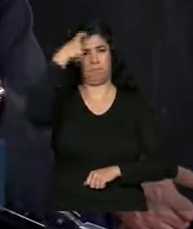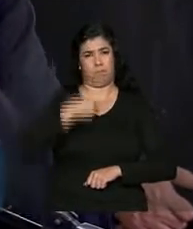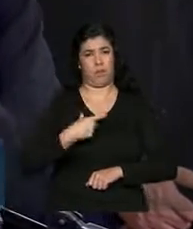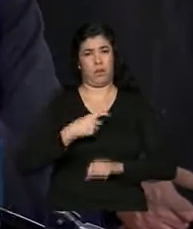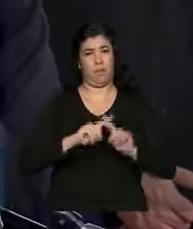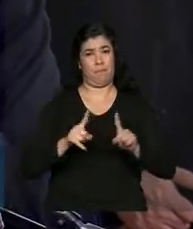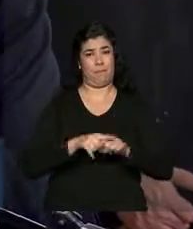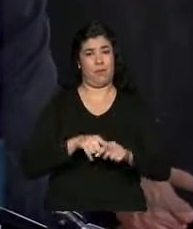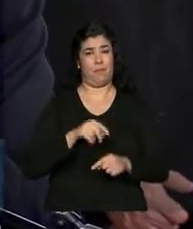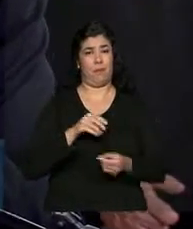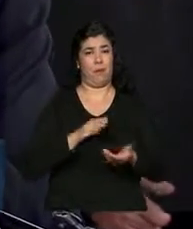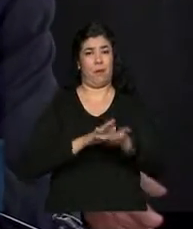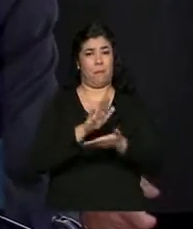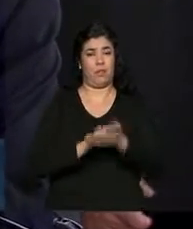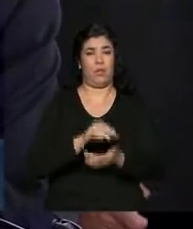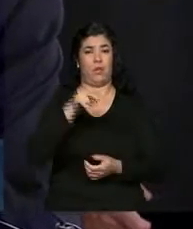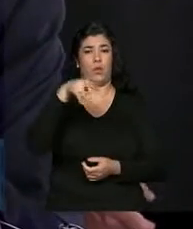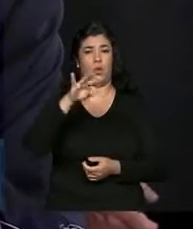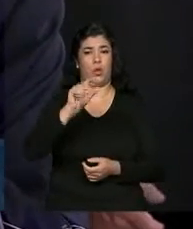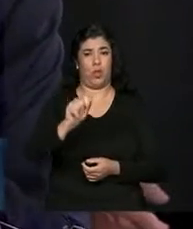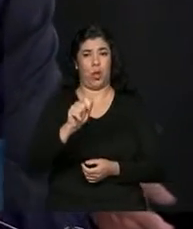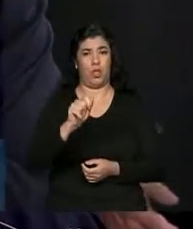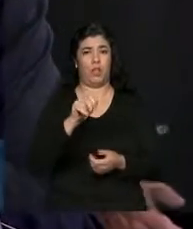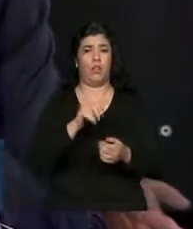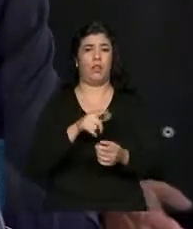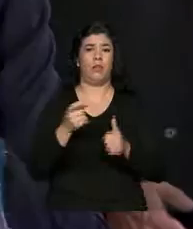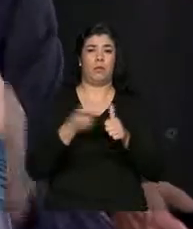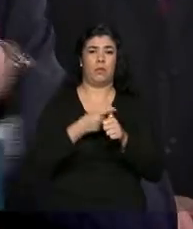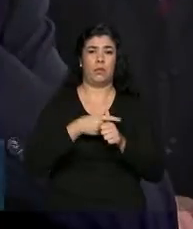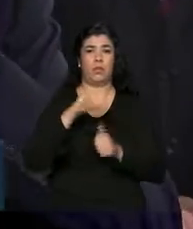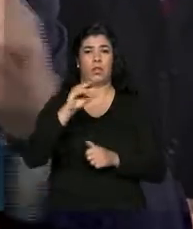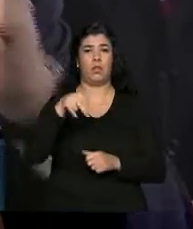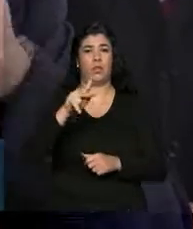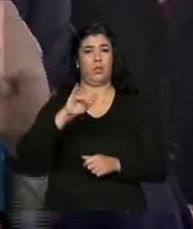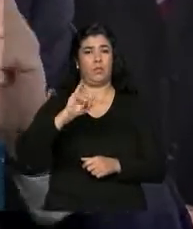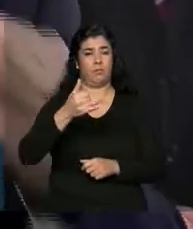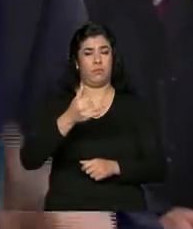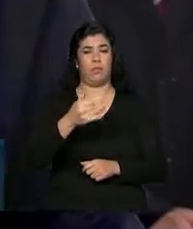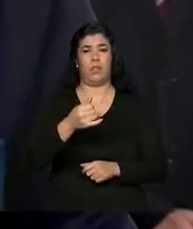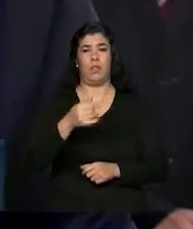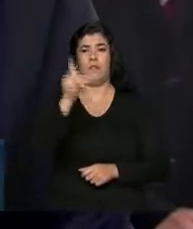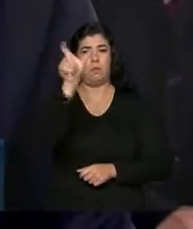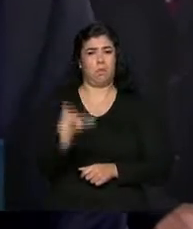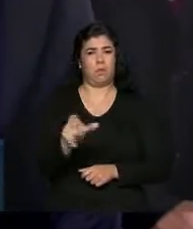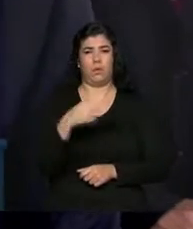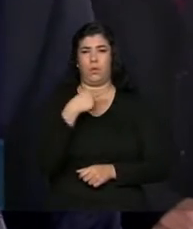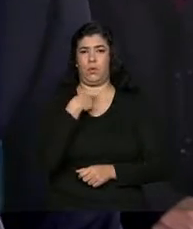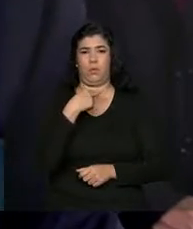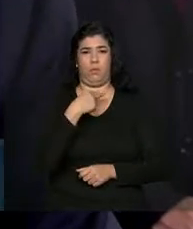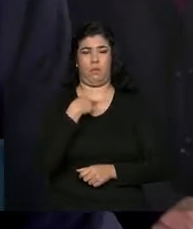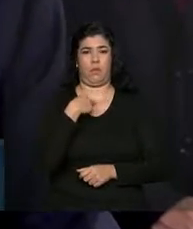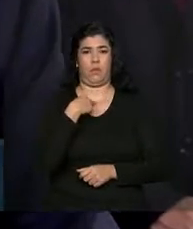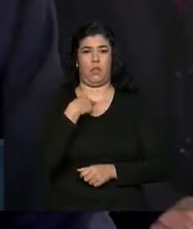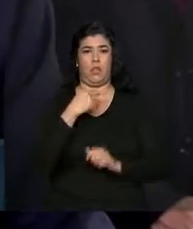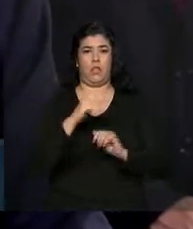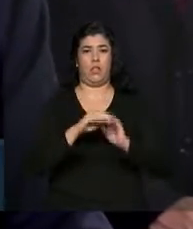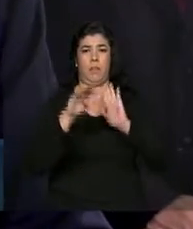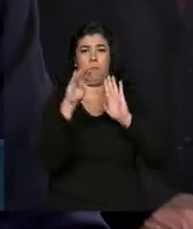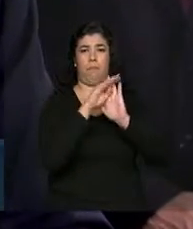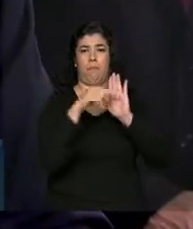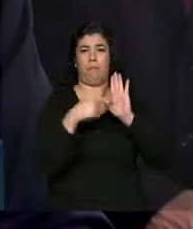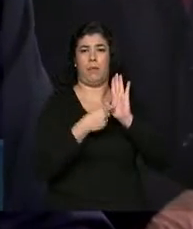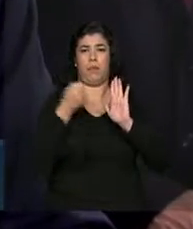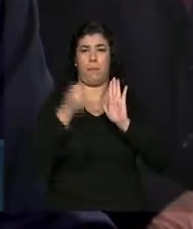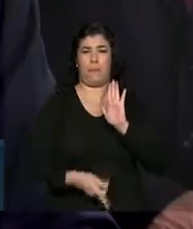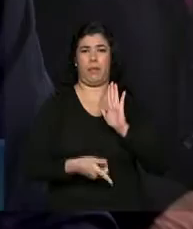ele é considerado uma pessoa jurídica, CNPJ. Ele não pode ser enquadrado numa tarifa